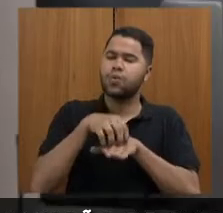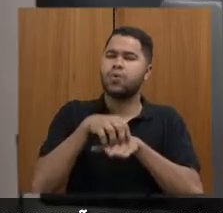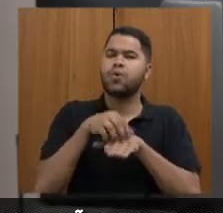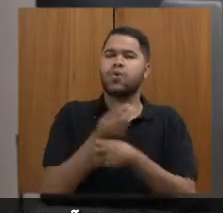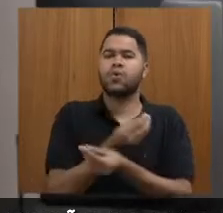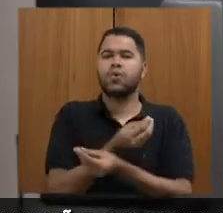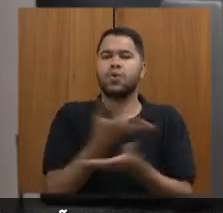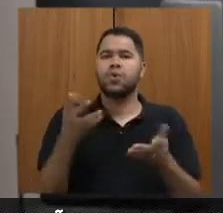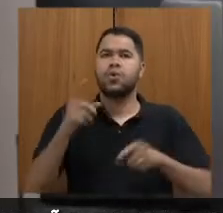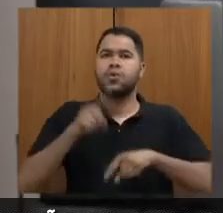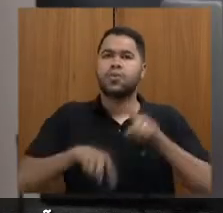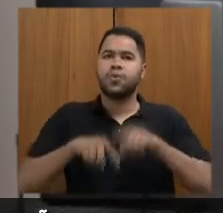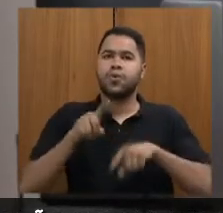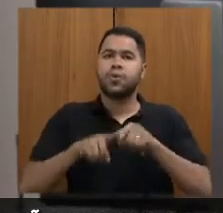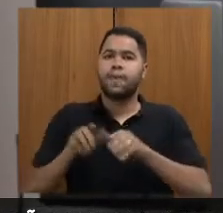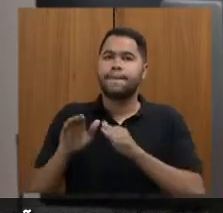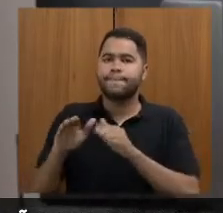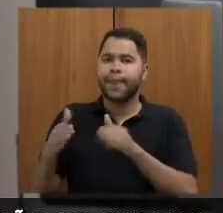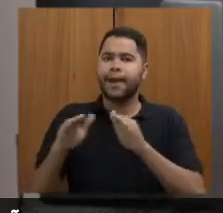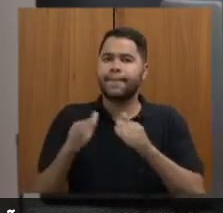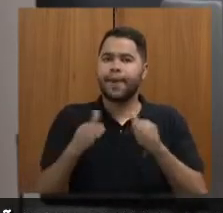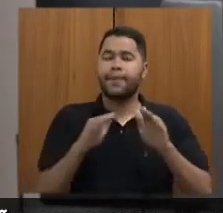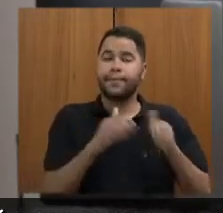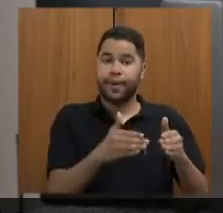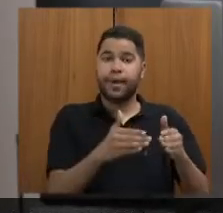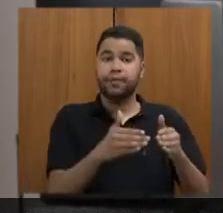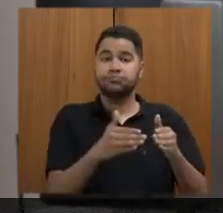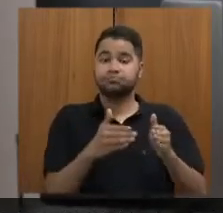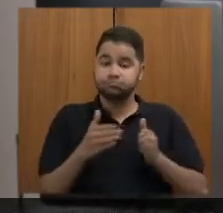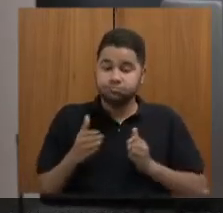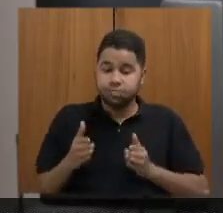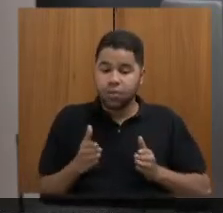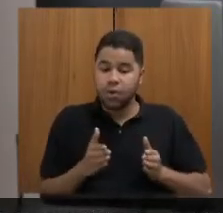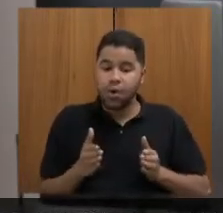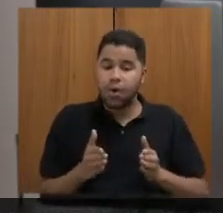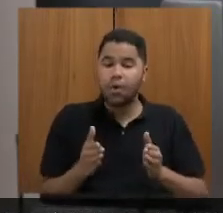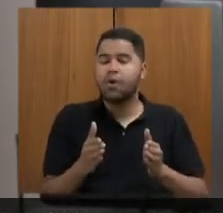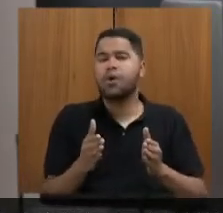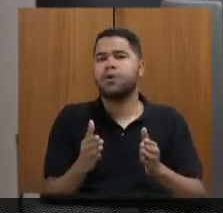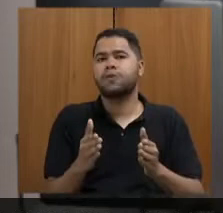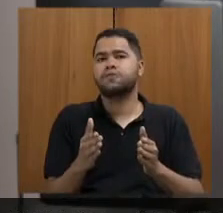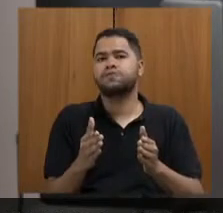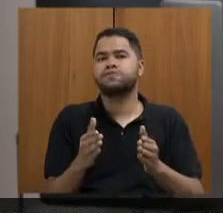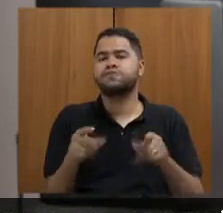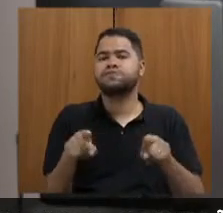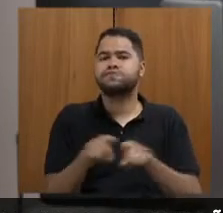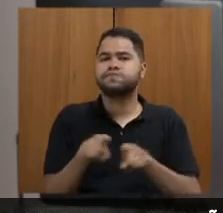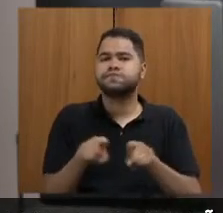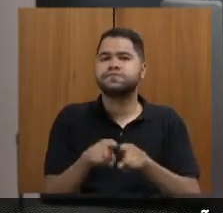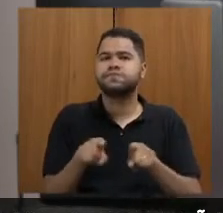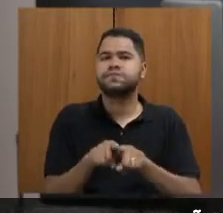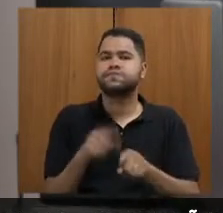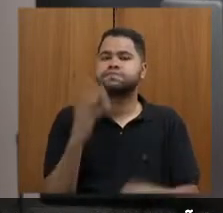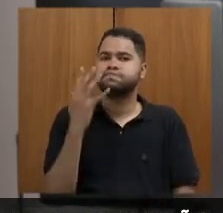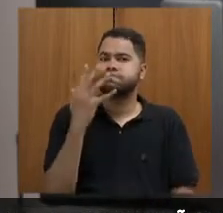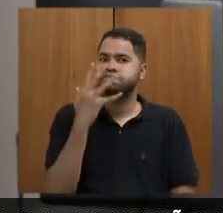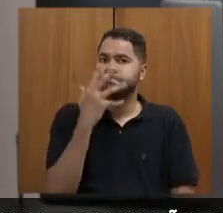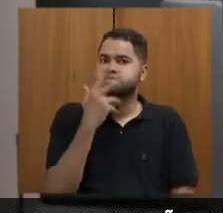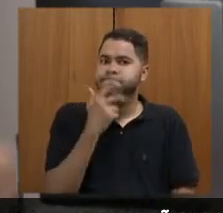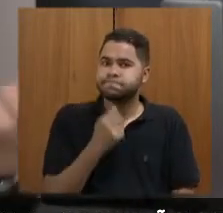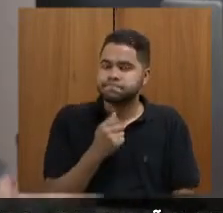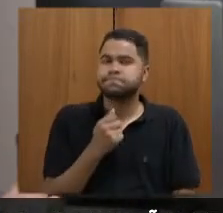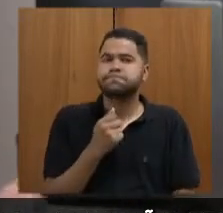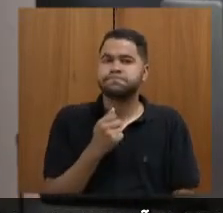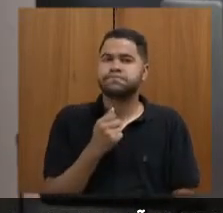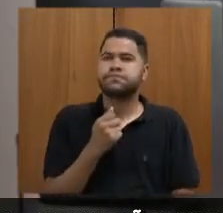produtos específicos. E essa rota possui ainda uma beleza que